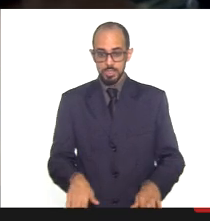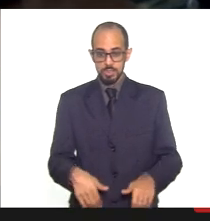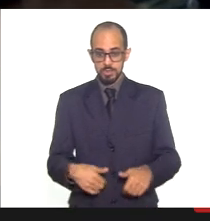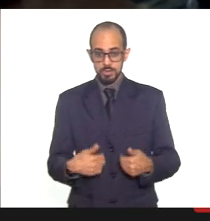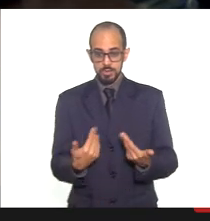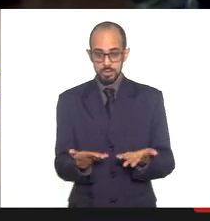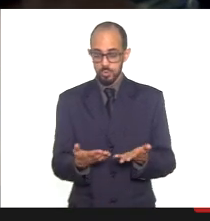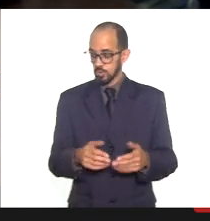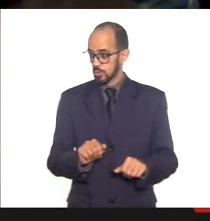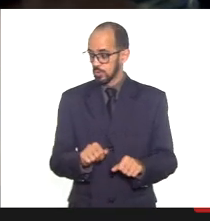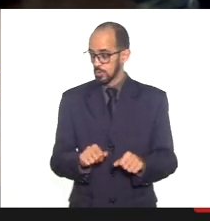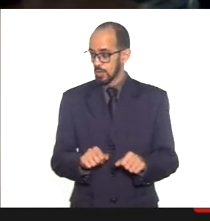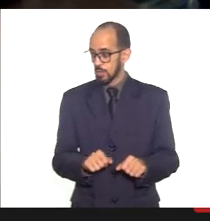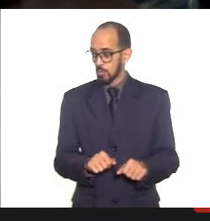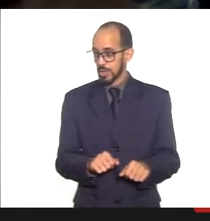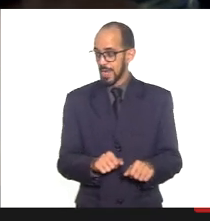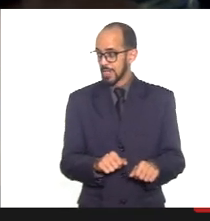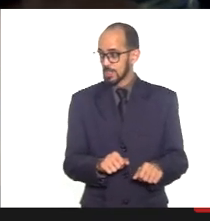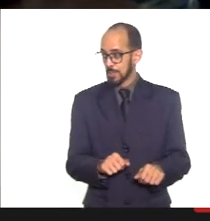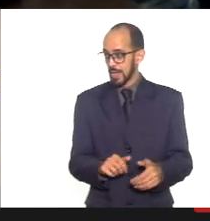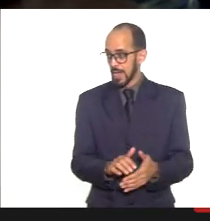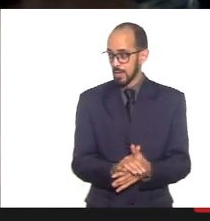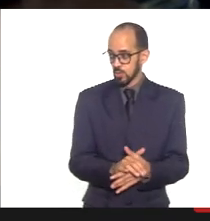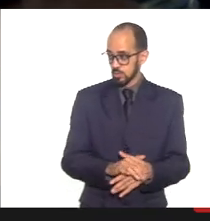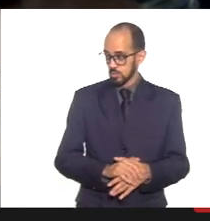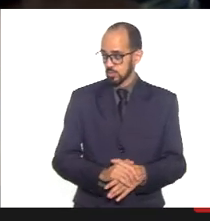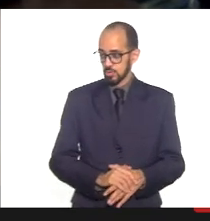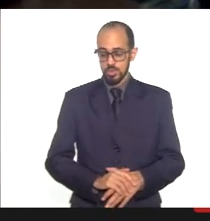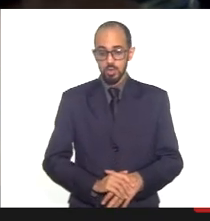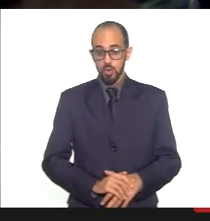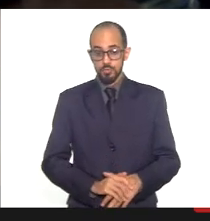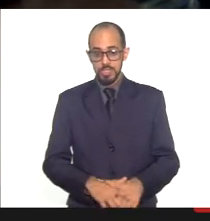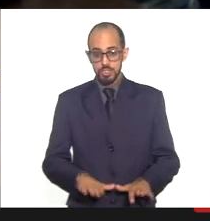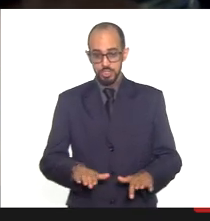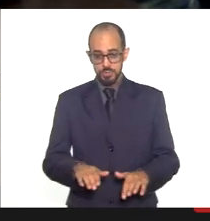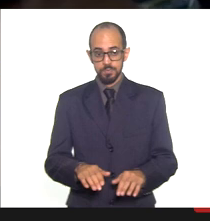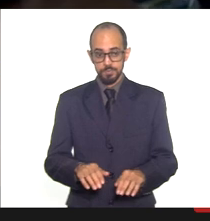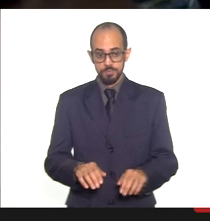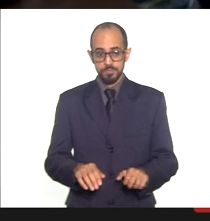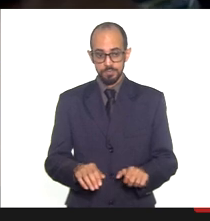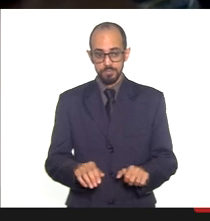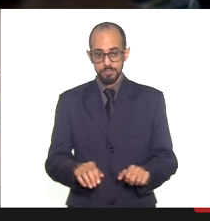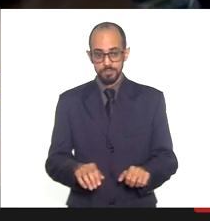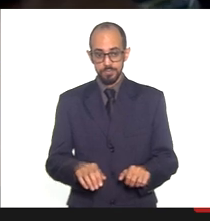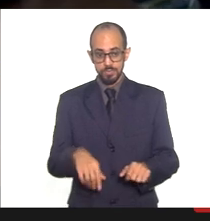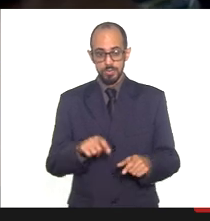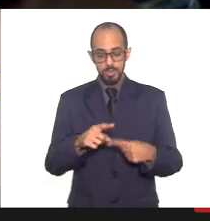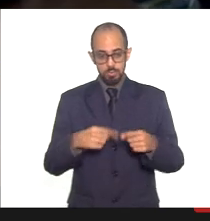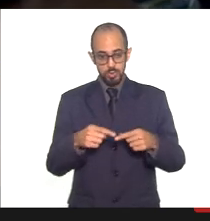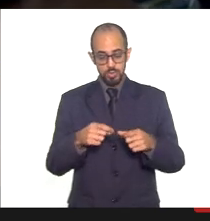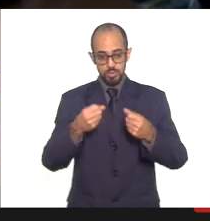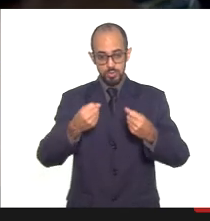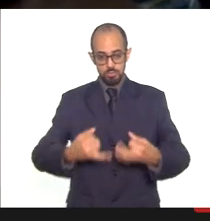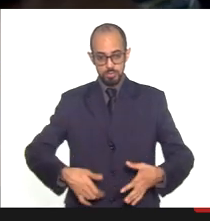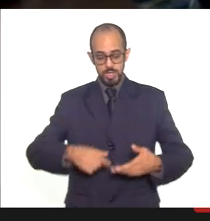a conclusão do seu gráfico, para que a gente não precise ler e detalhar gráfico por gráfico. Tudo bem?